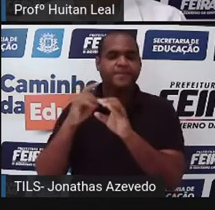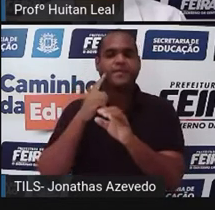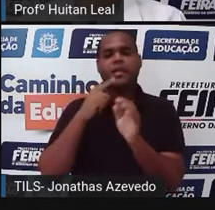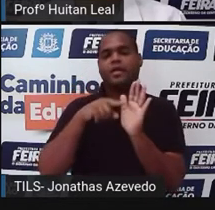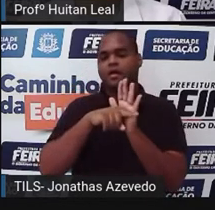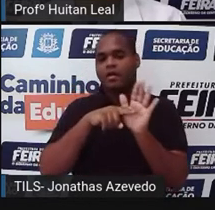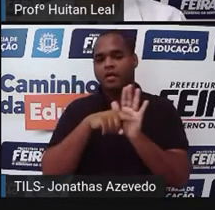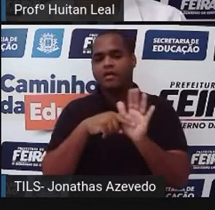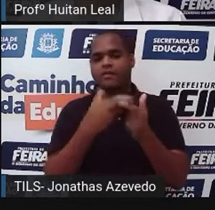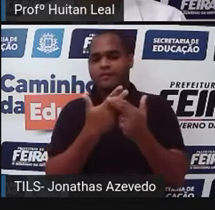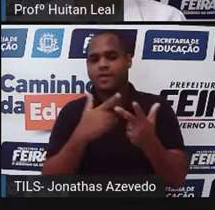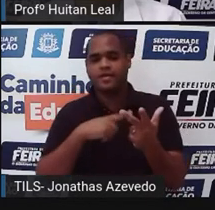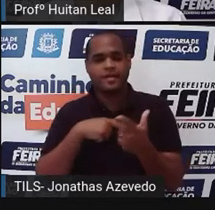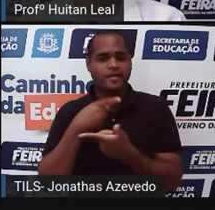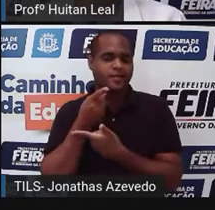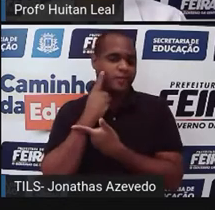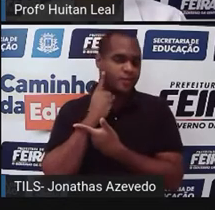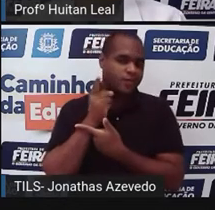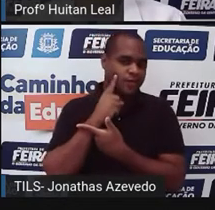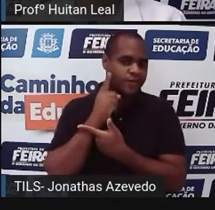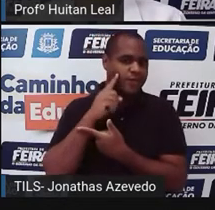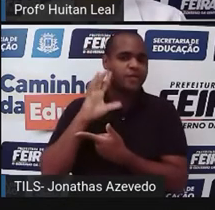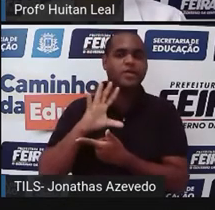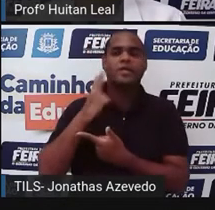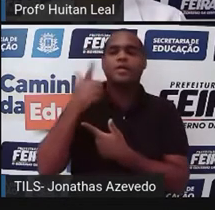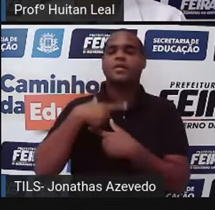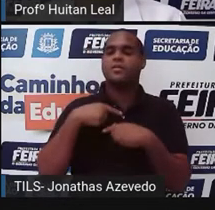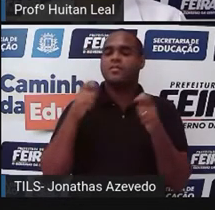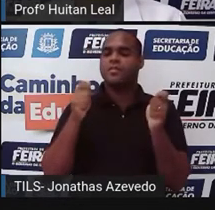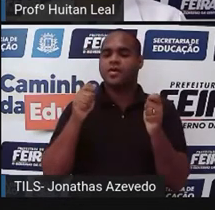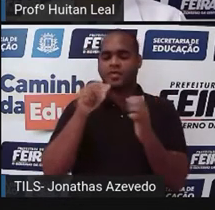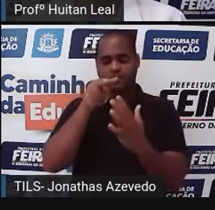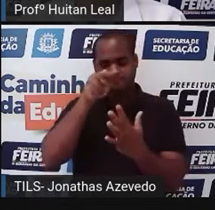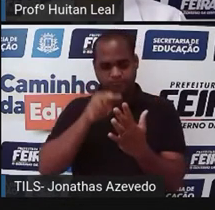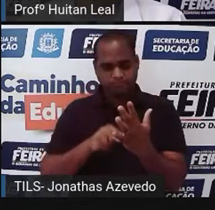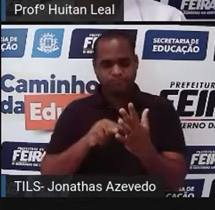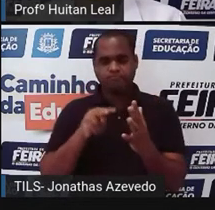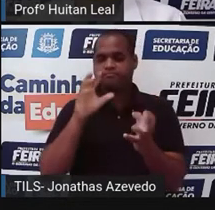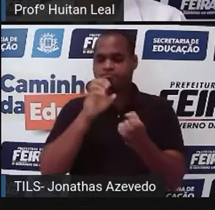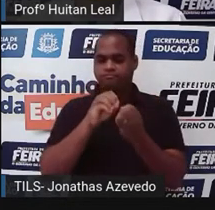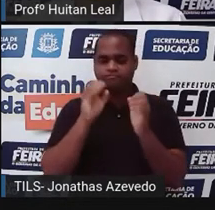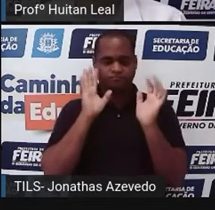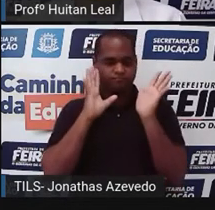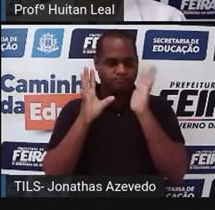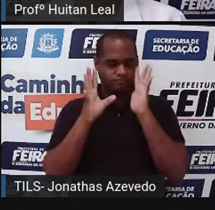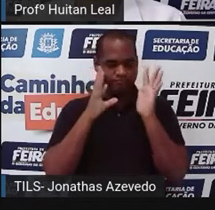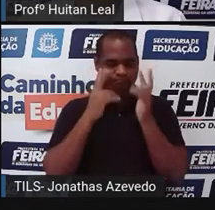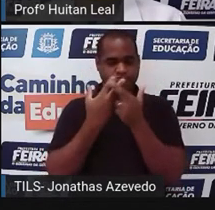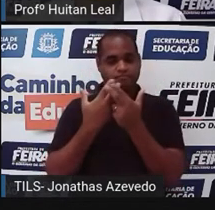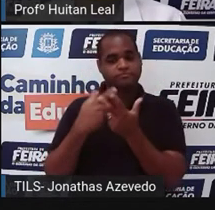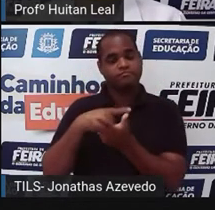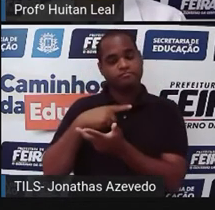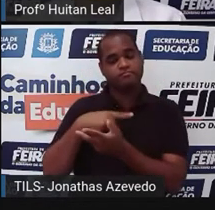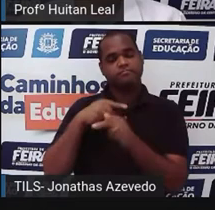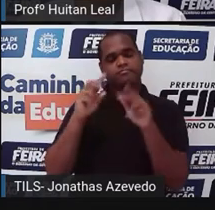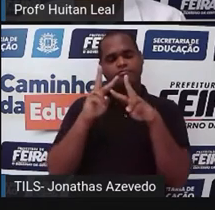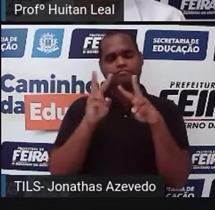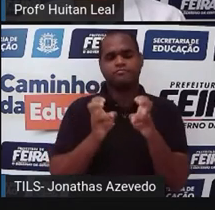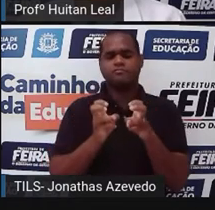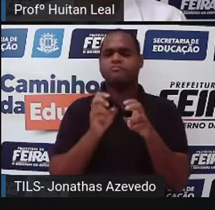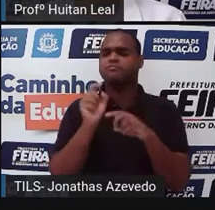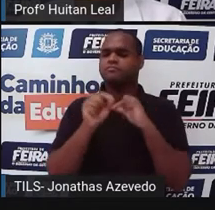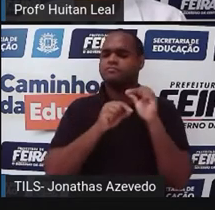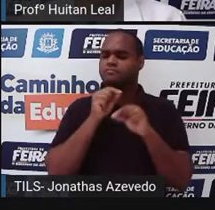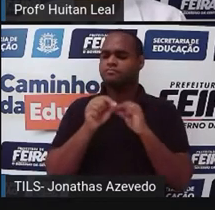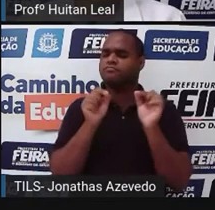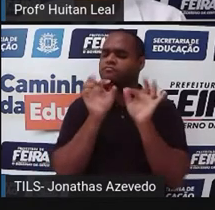crítica das situações cotidianas, possibilitando ao leitor uma reflexão sobre aquele assunto. Então, a crônica não é